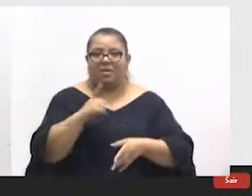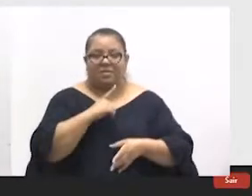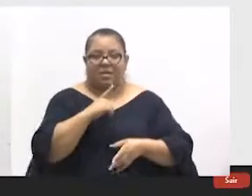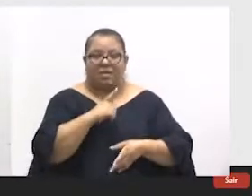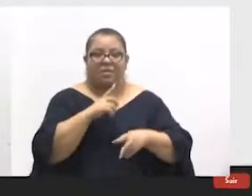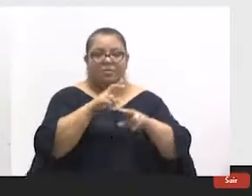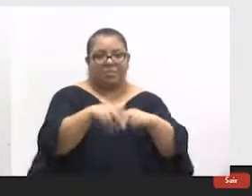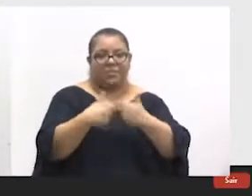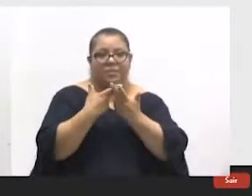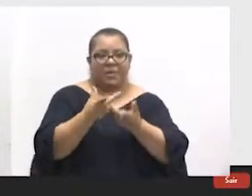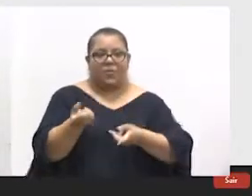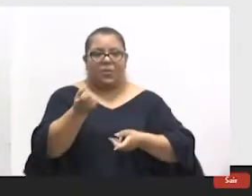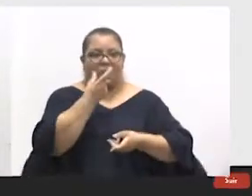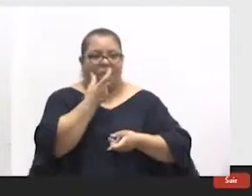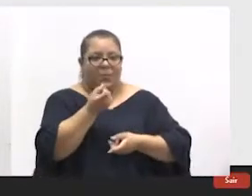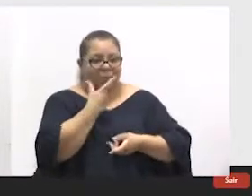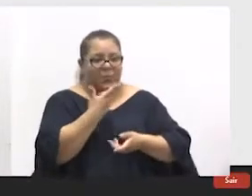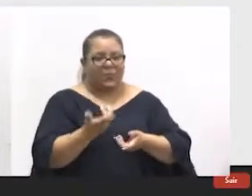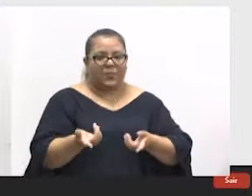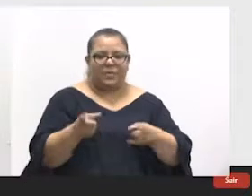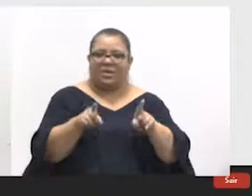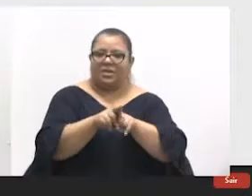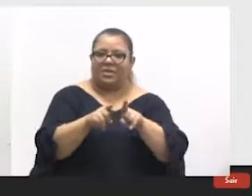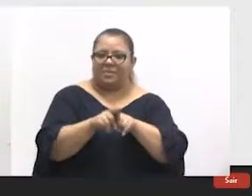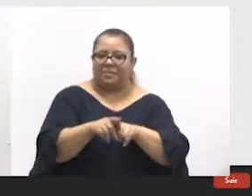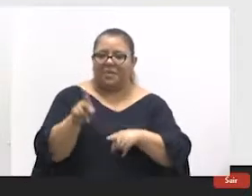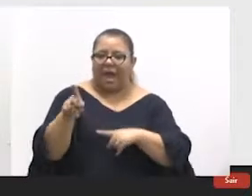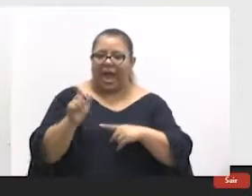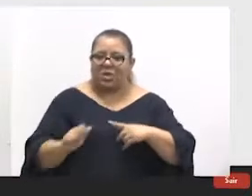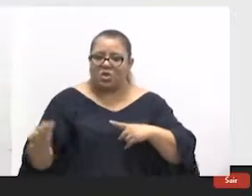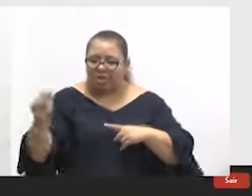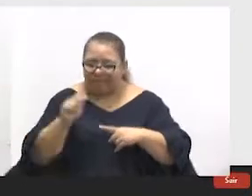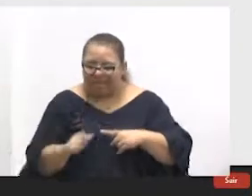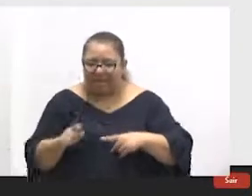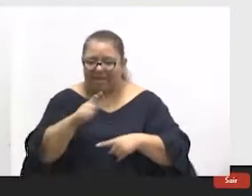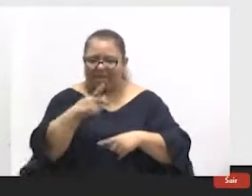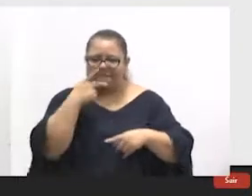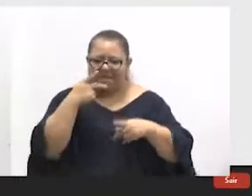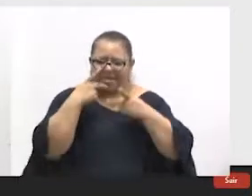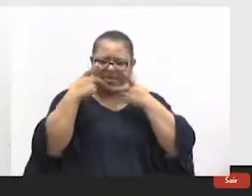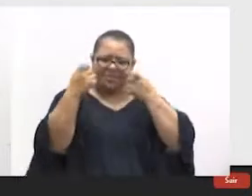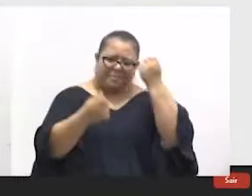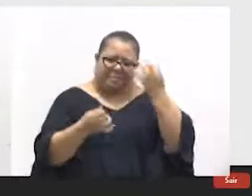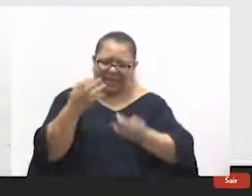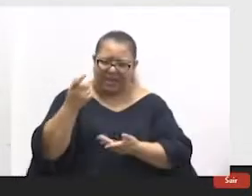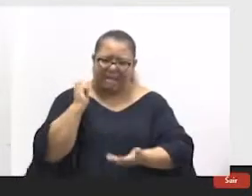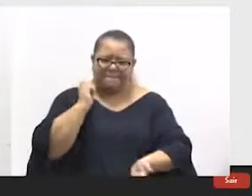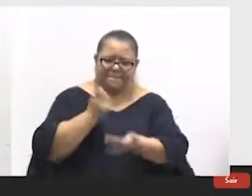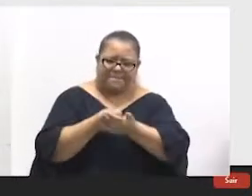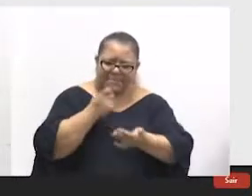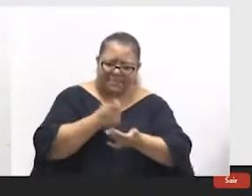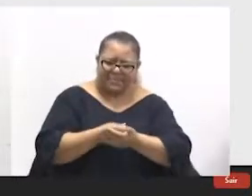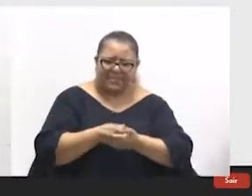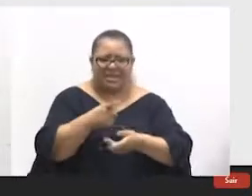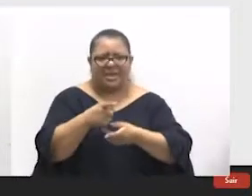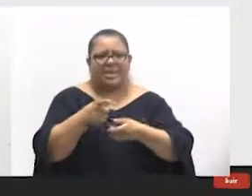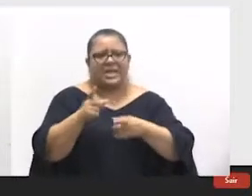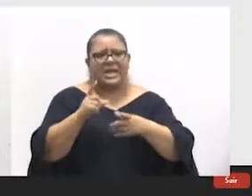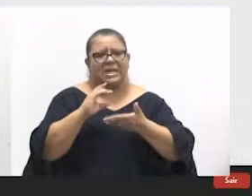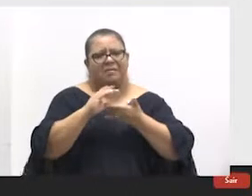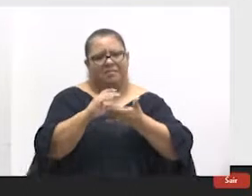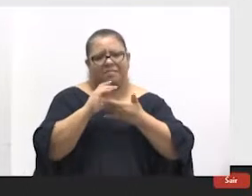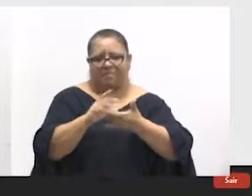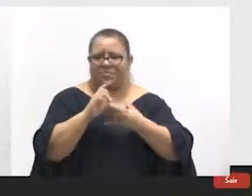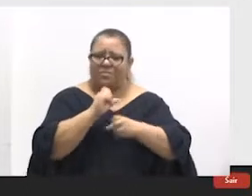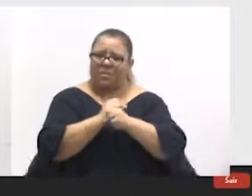tratamento pela PAC, como a Cristina falou muito bem, né? Os valores não são atualizados há muitos